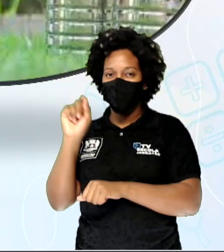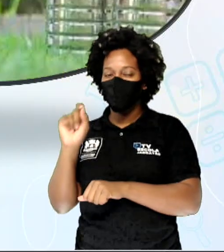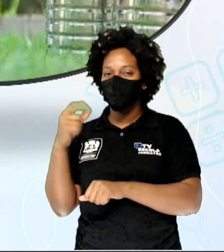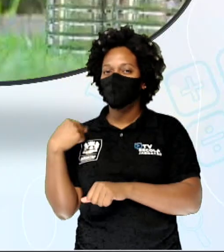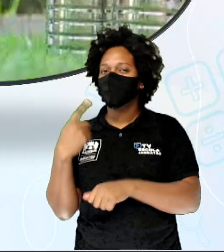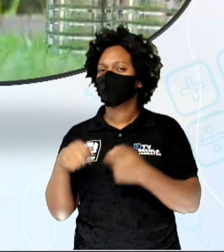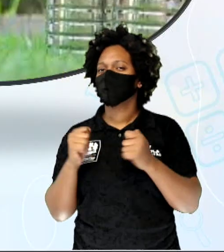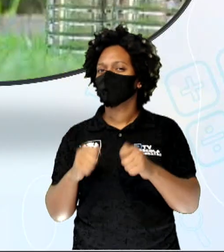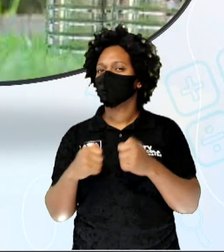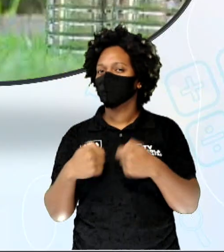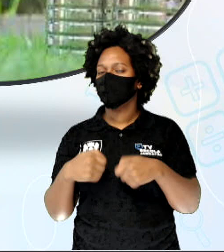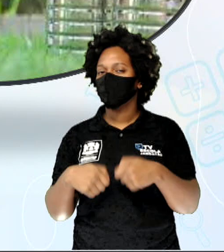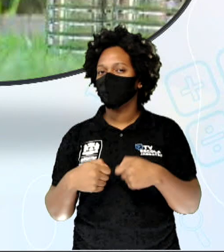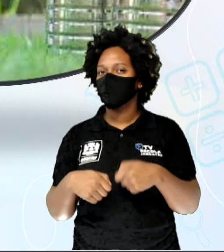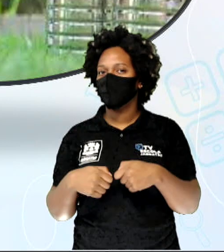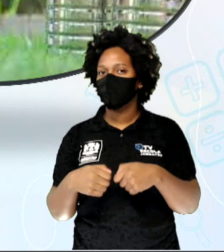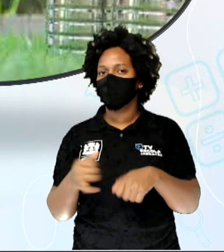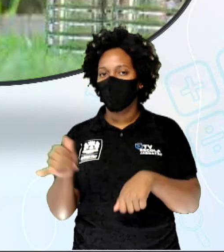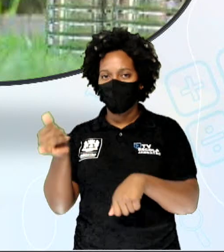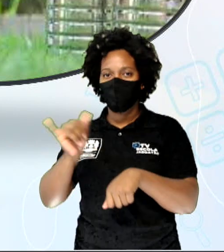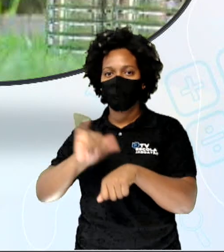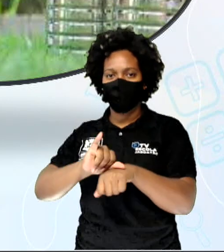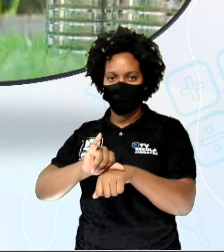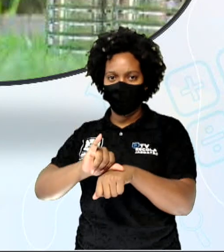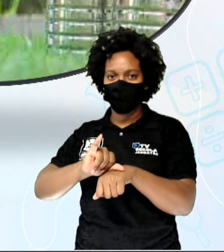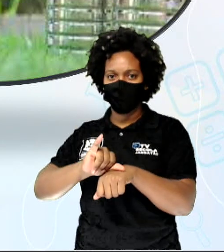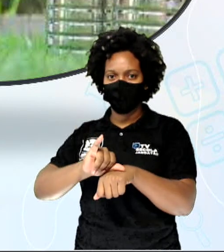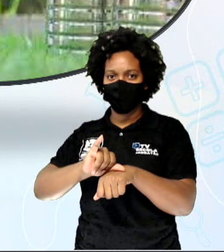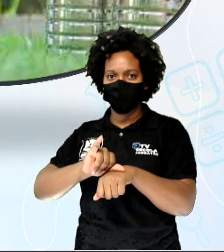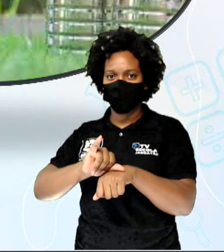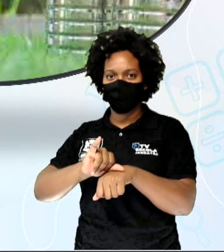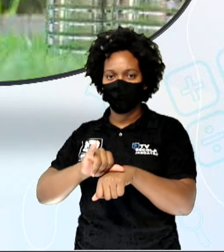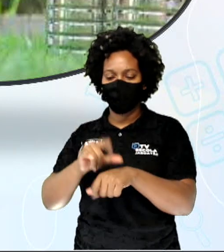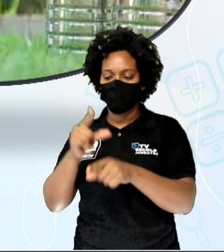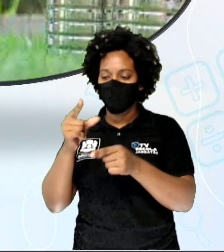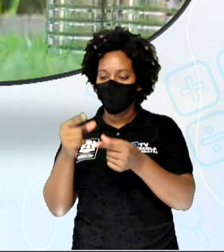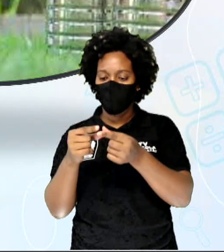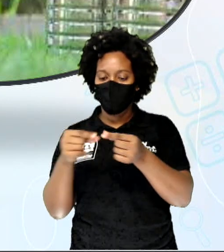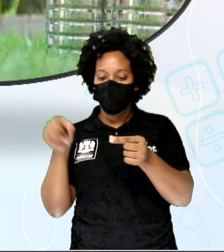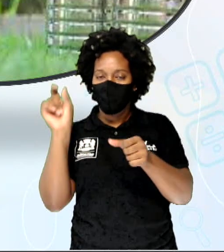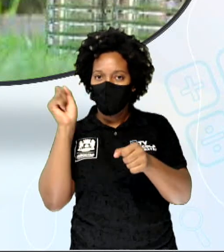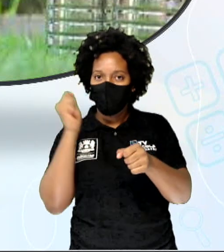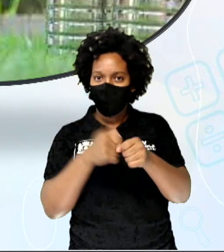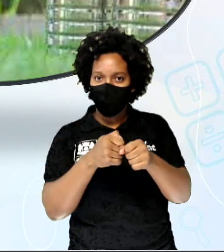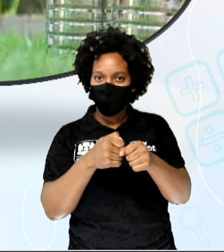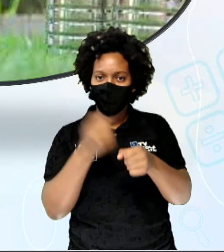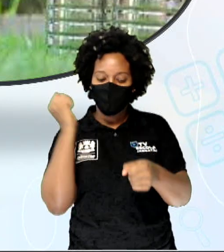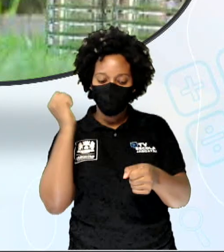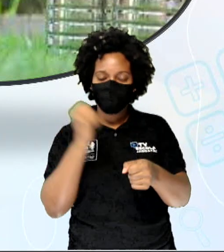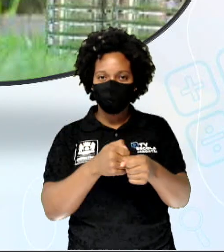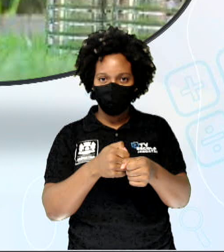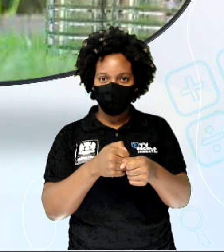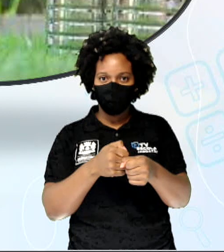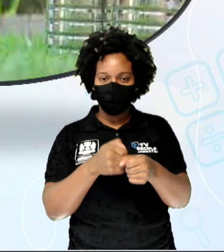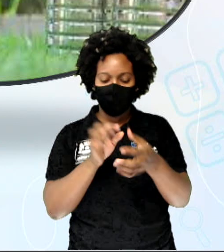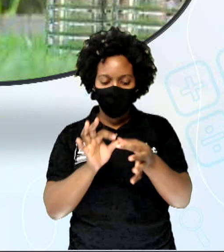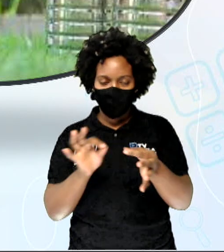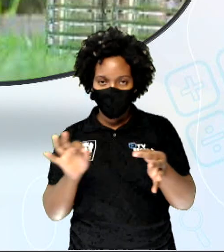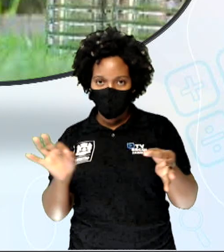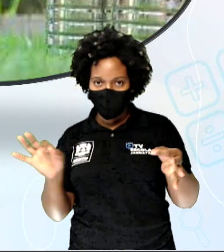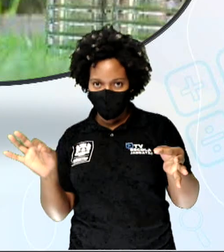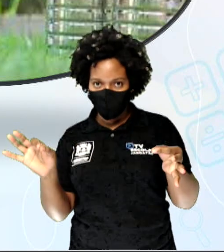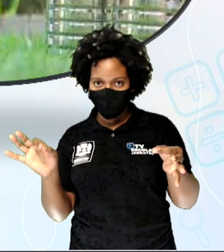vai precisar? De uma lata, um prego, um martelo, um barbante.